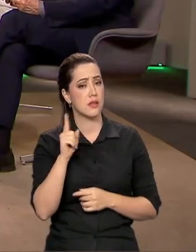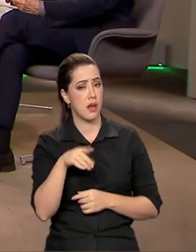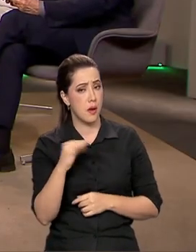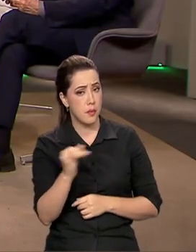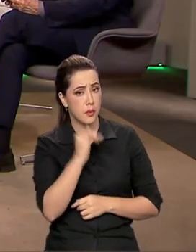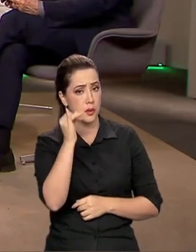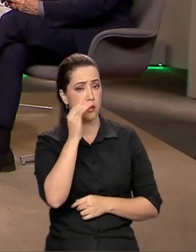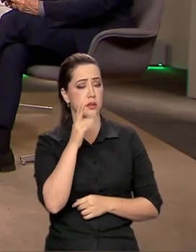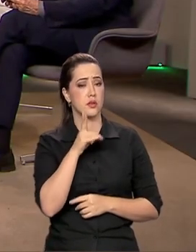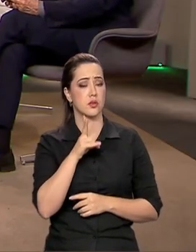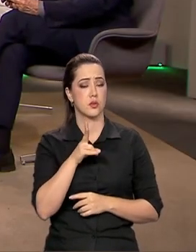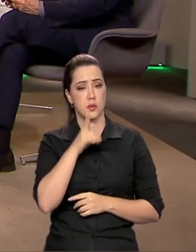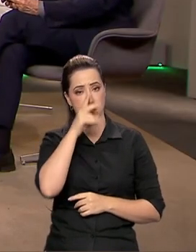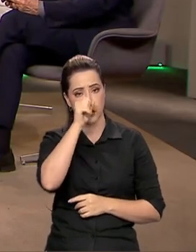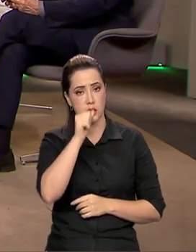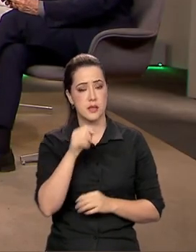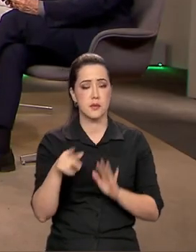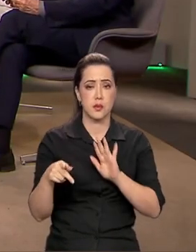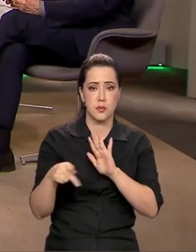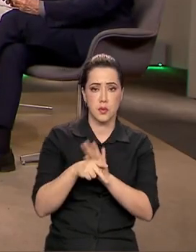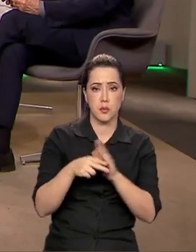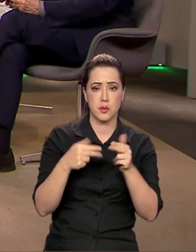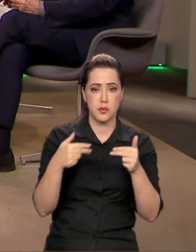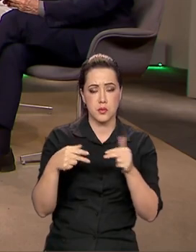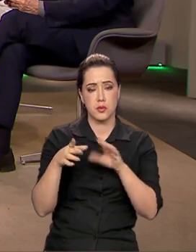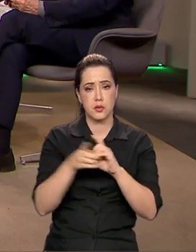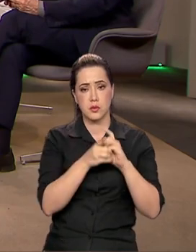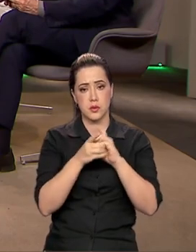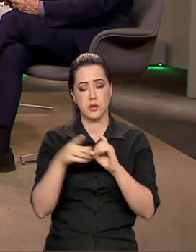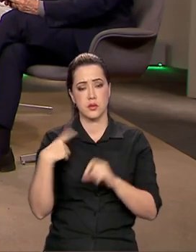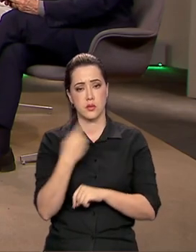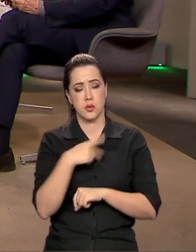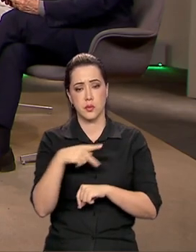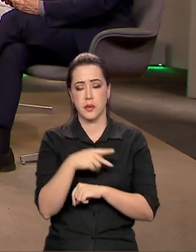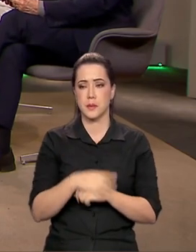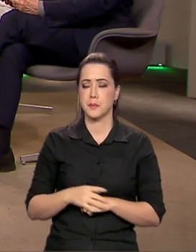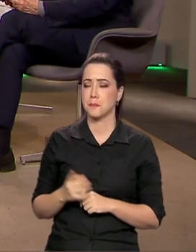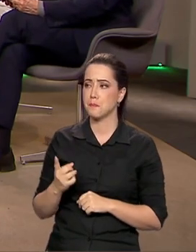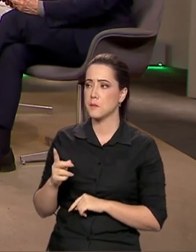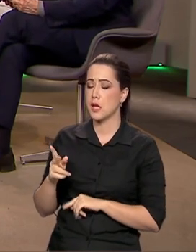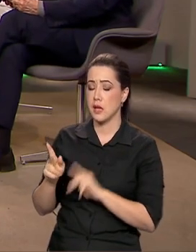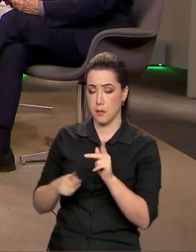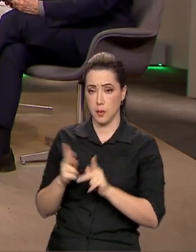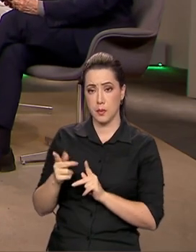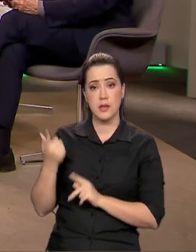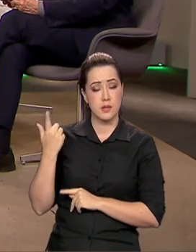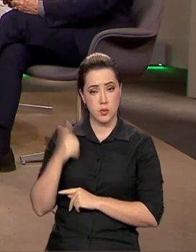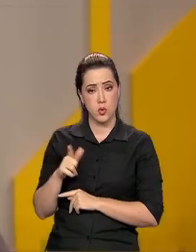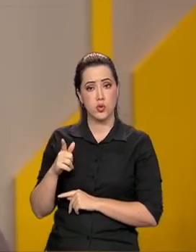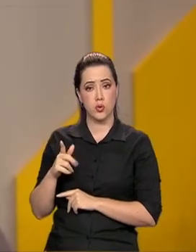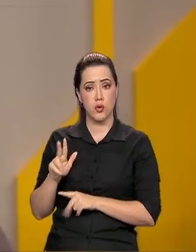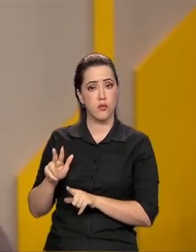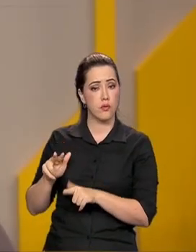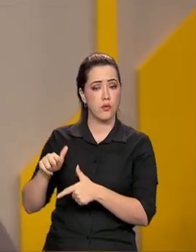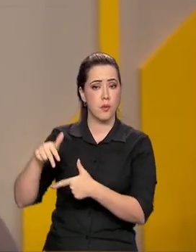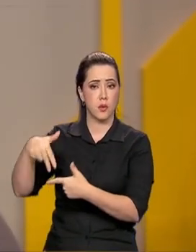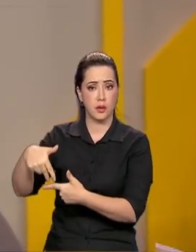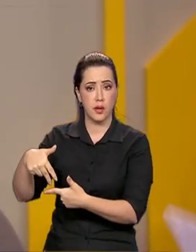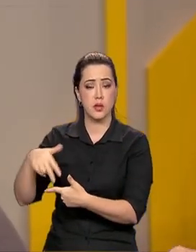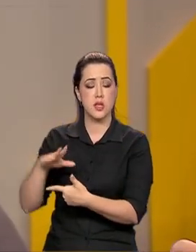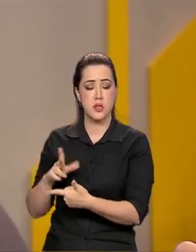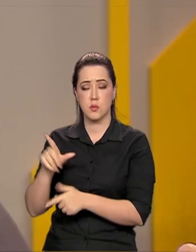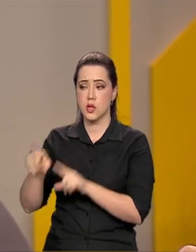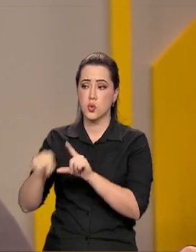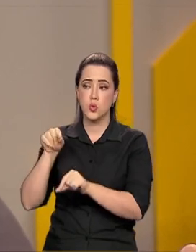fortalecimento dos equipamentos democráticos do nosso país. É a população tendo, de novo, um certo protagonismo nas decisões,